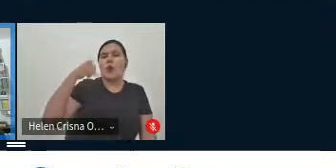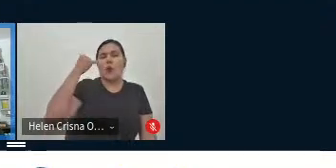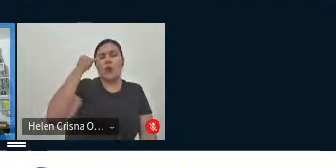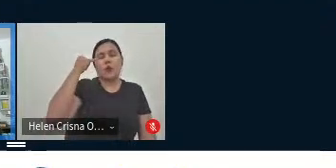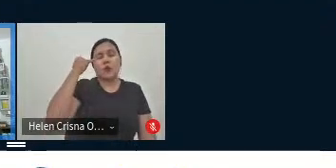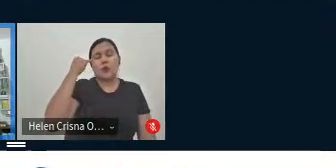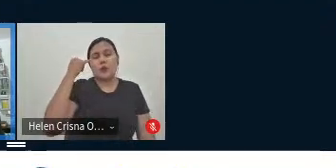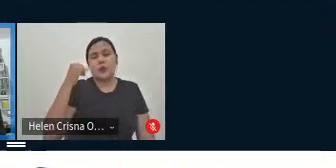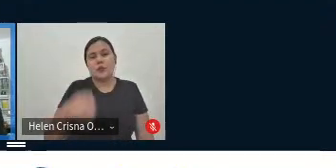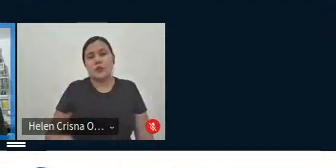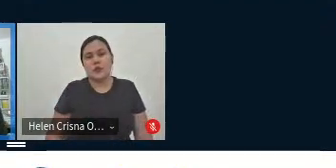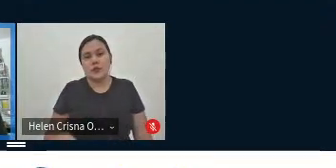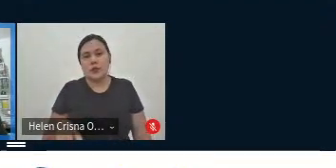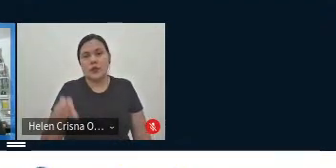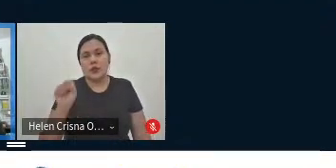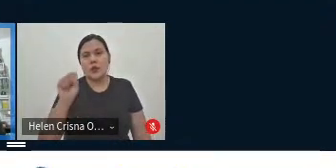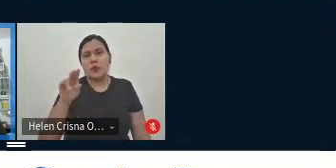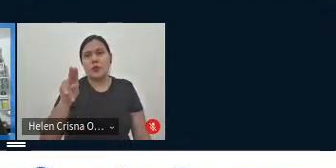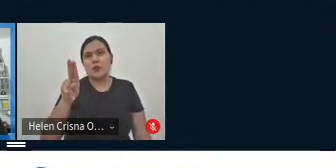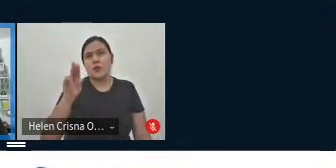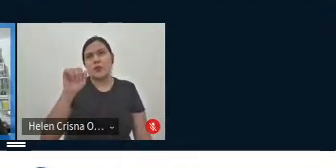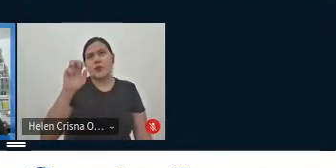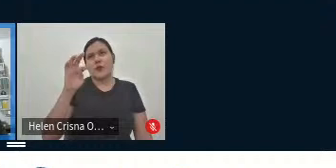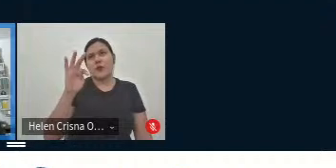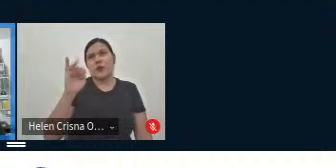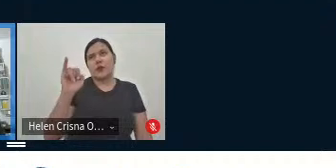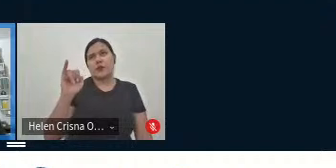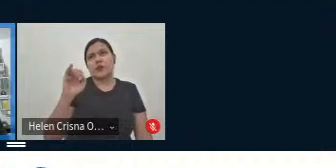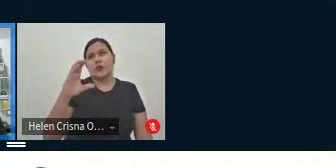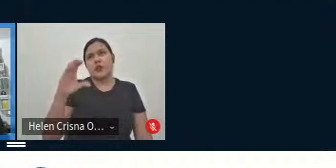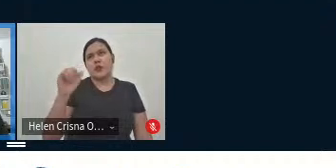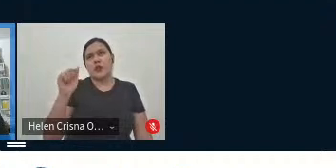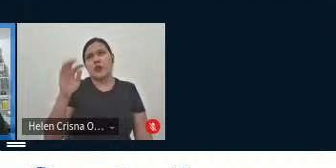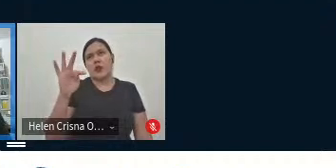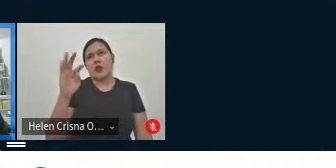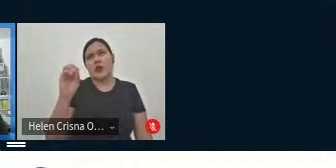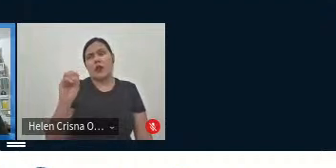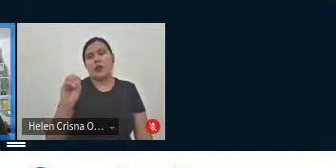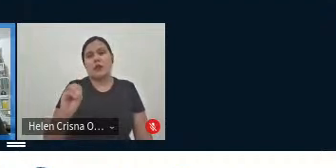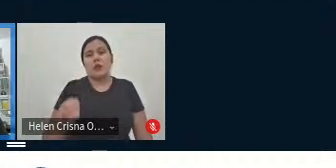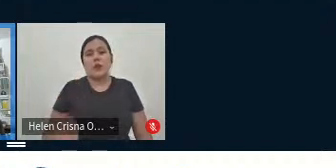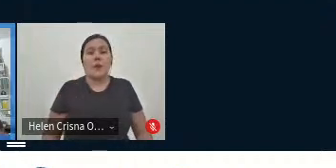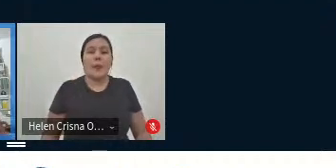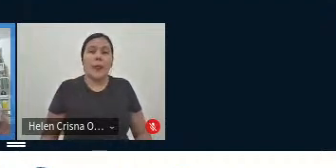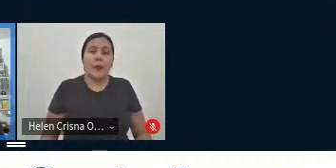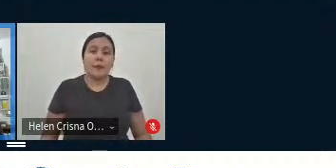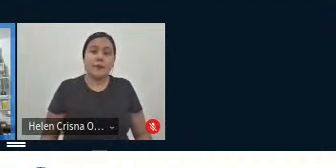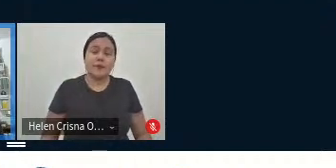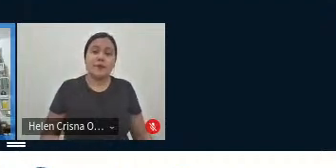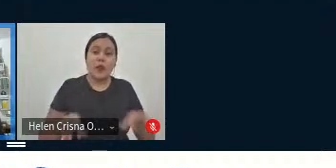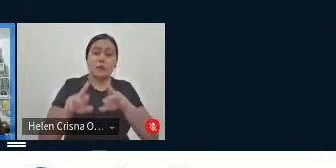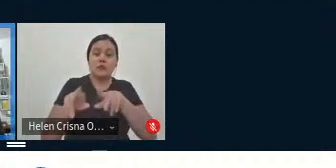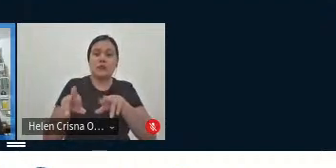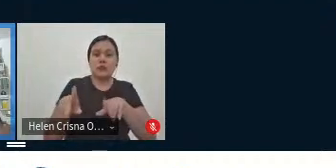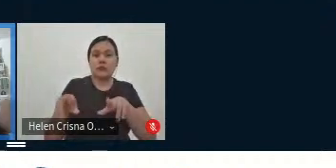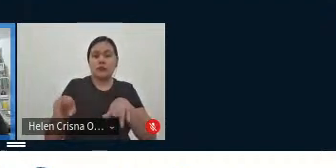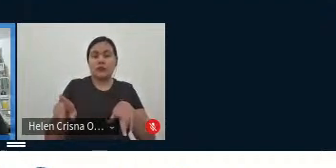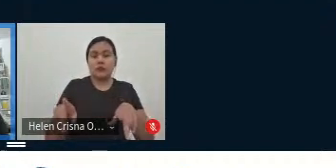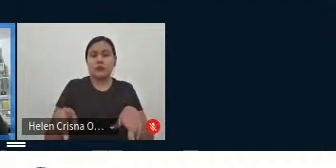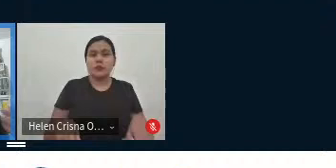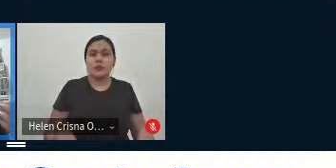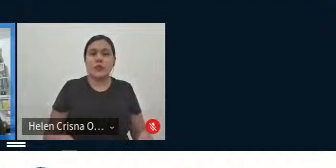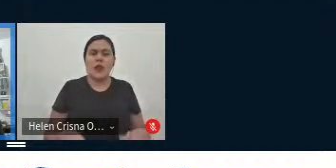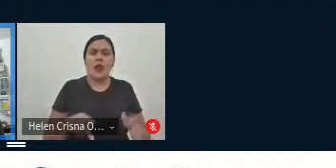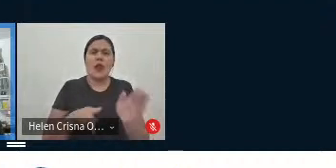Suicato, forma de me respaldar, né? Nessa questão da diferenciação. E ele